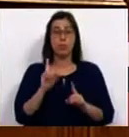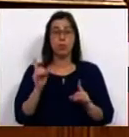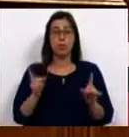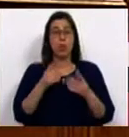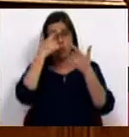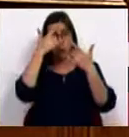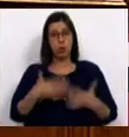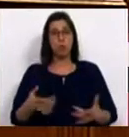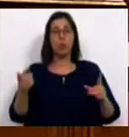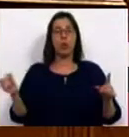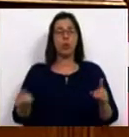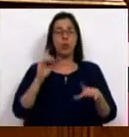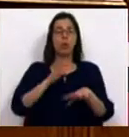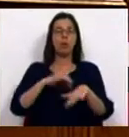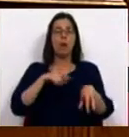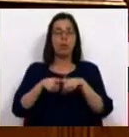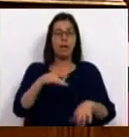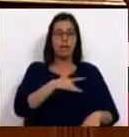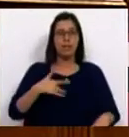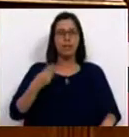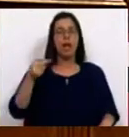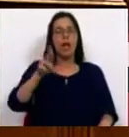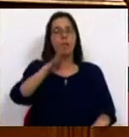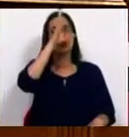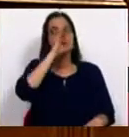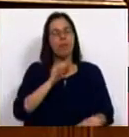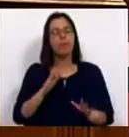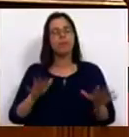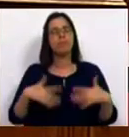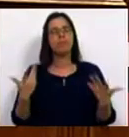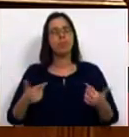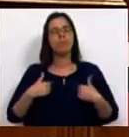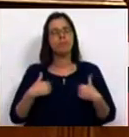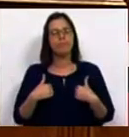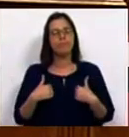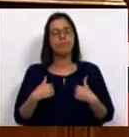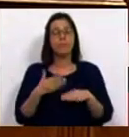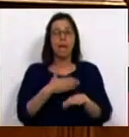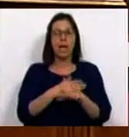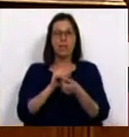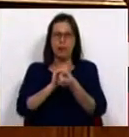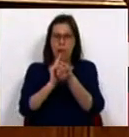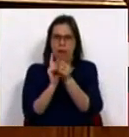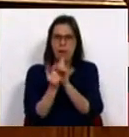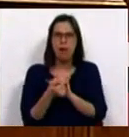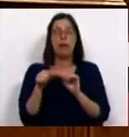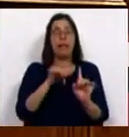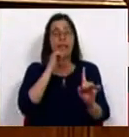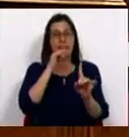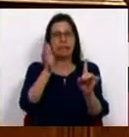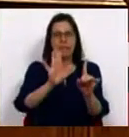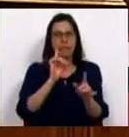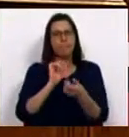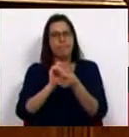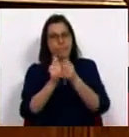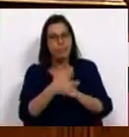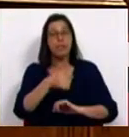propriamente uma surpresa tendo em conta as políticas de saúde do anterior Governo, permite-nos, no entanto, antecipar uma inversão nesta tendência e